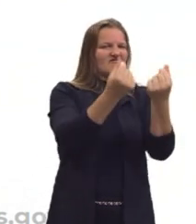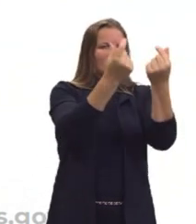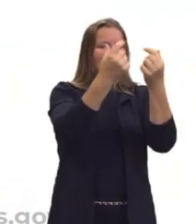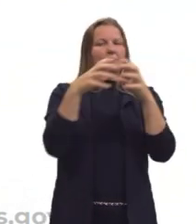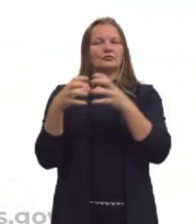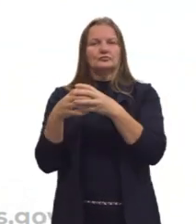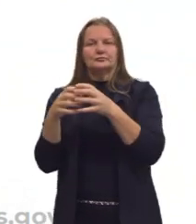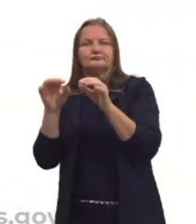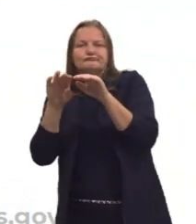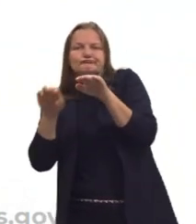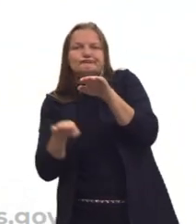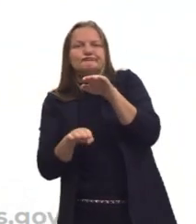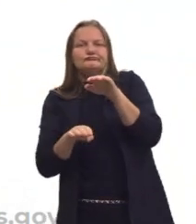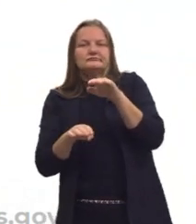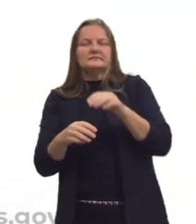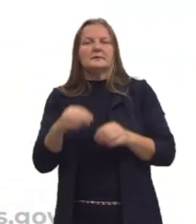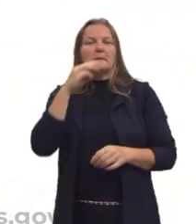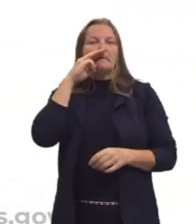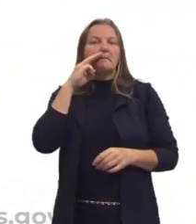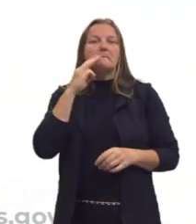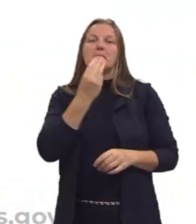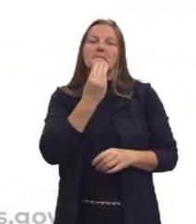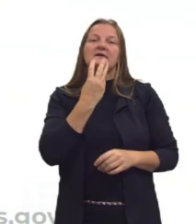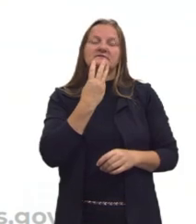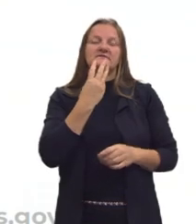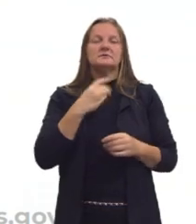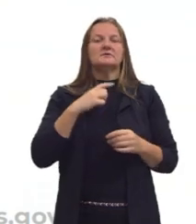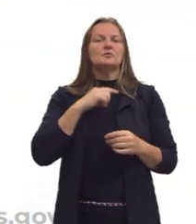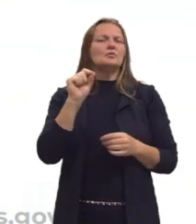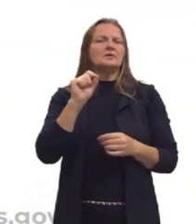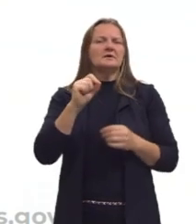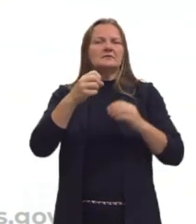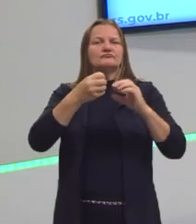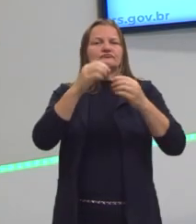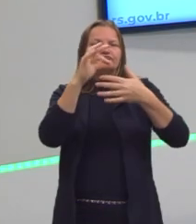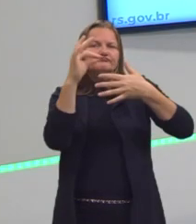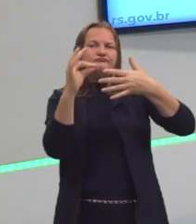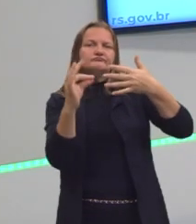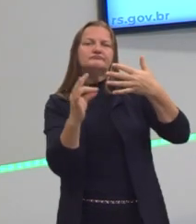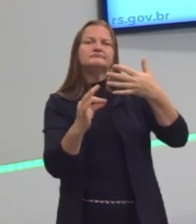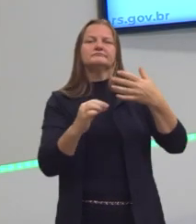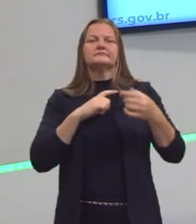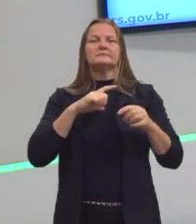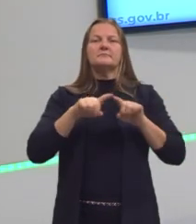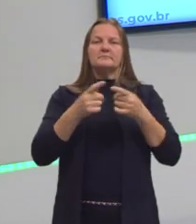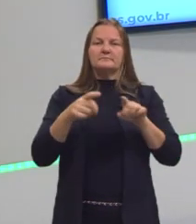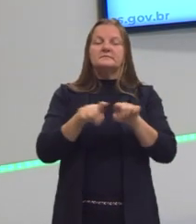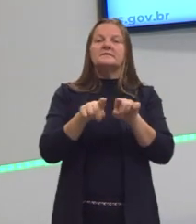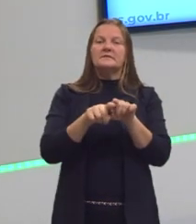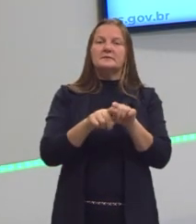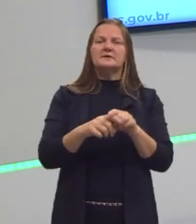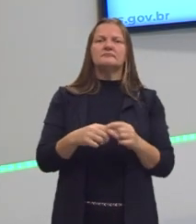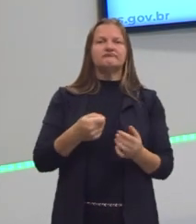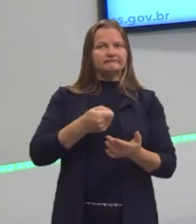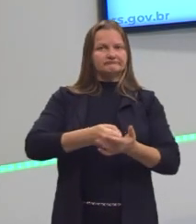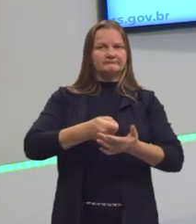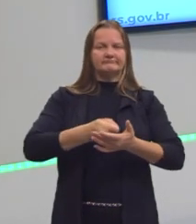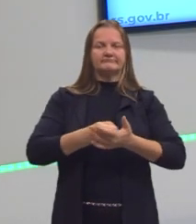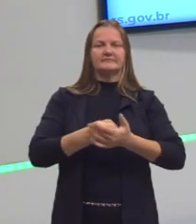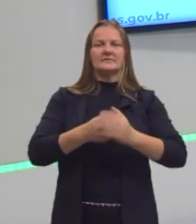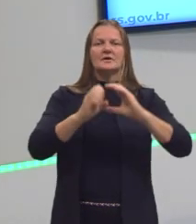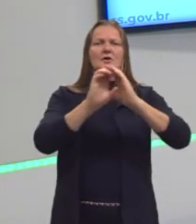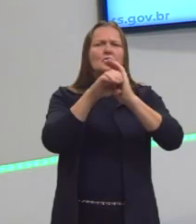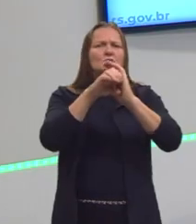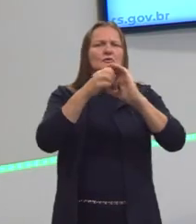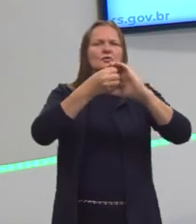social, na perspectiva do Max Weber, leva muito em conta vários aspectos. Mas também é bem complicada a definição da classe social.